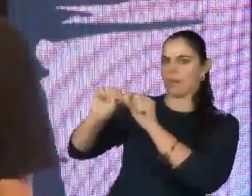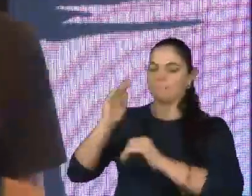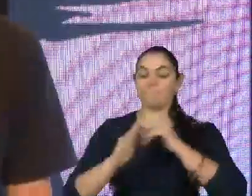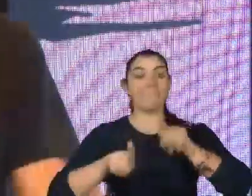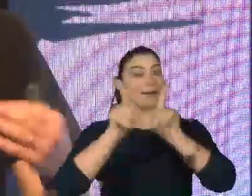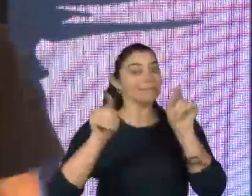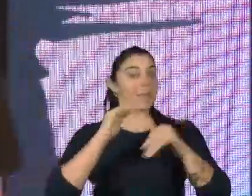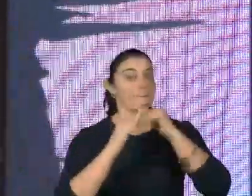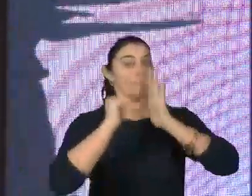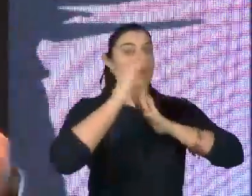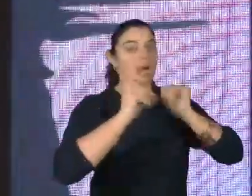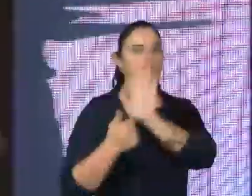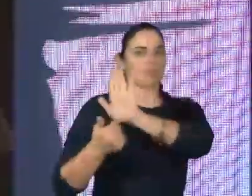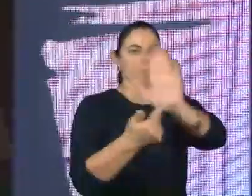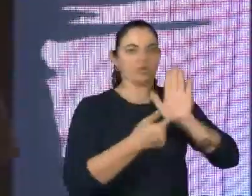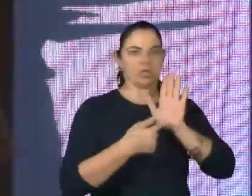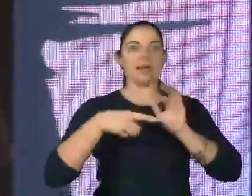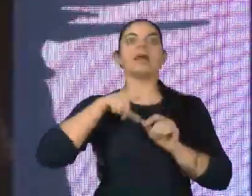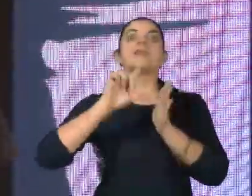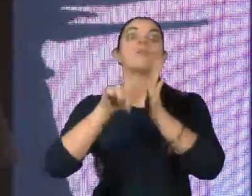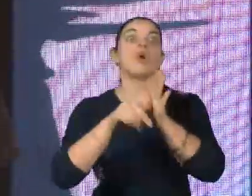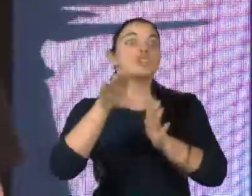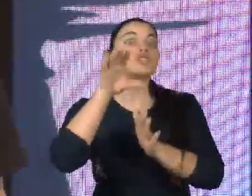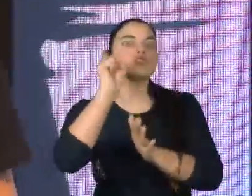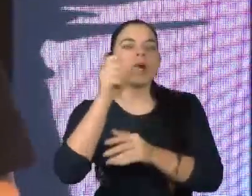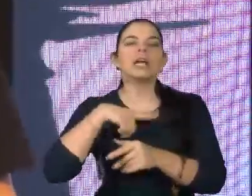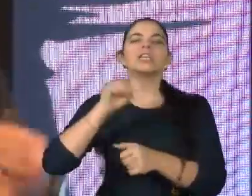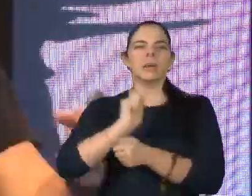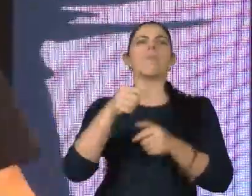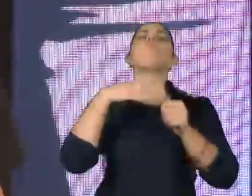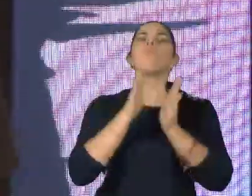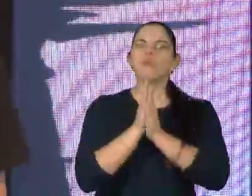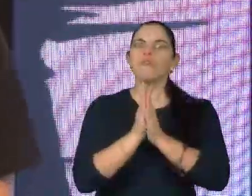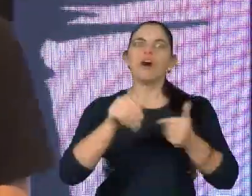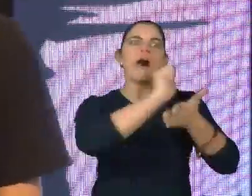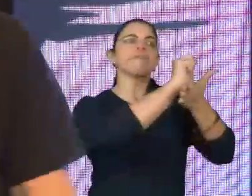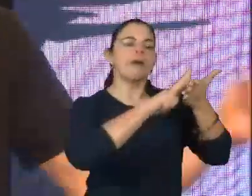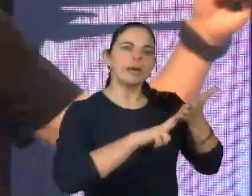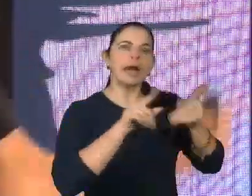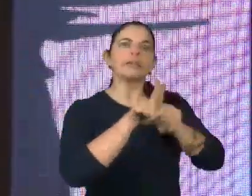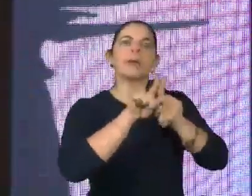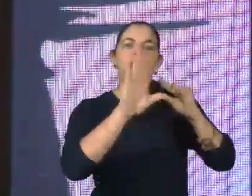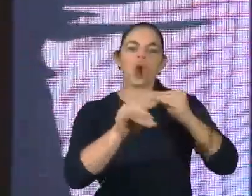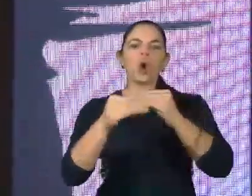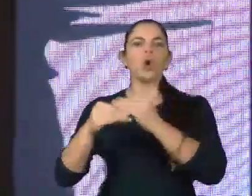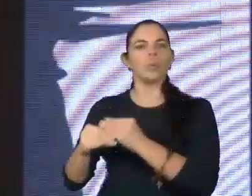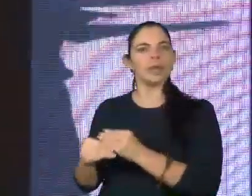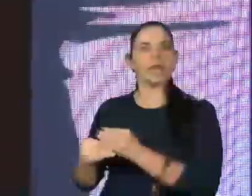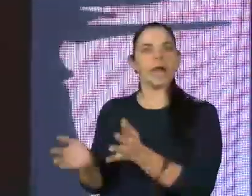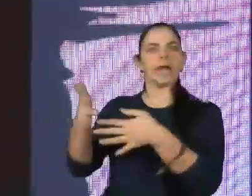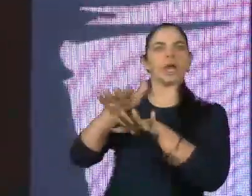um de vocês, depois de escutar, poderem avaliar e implementar, se quiserem, a